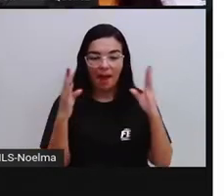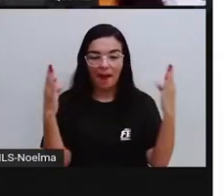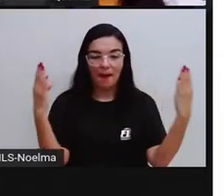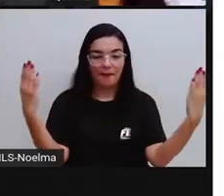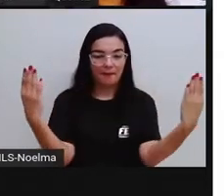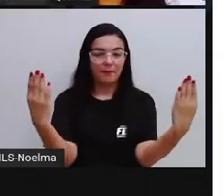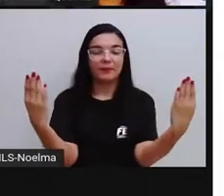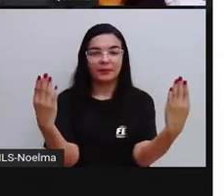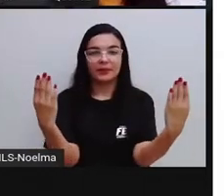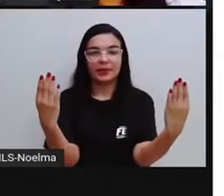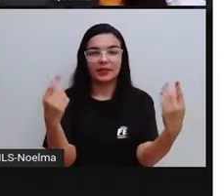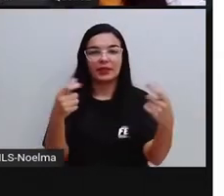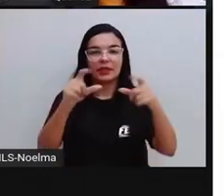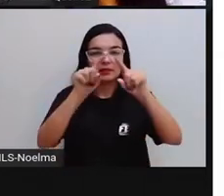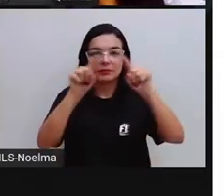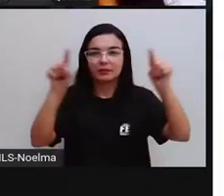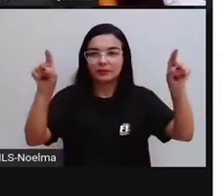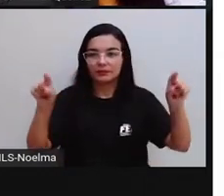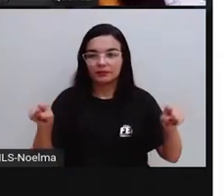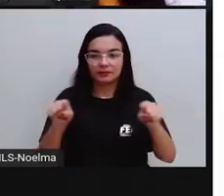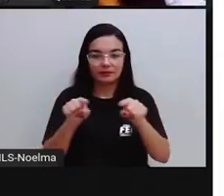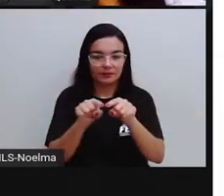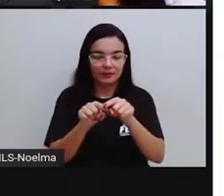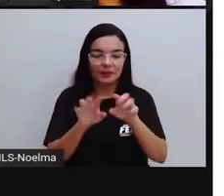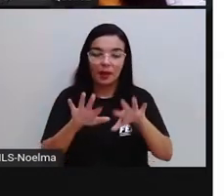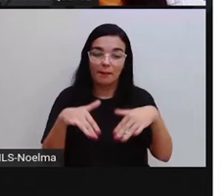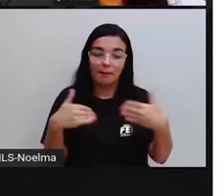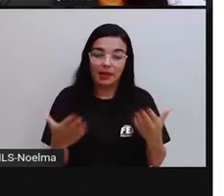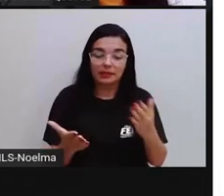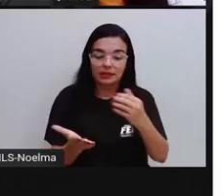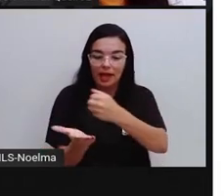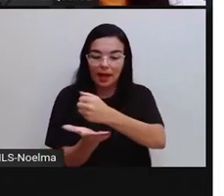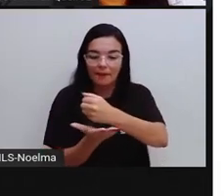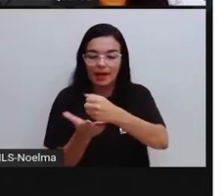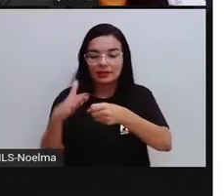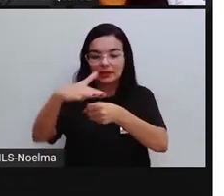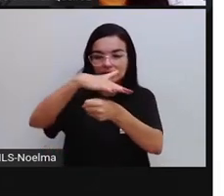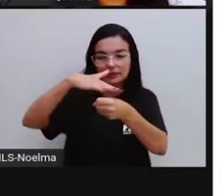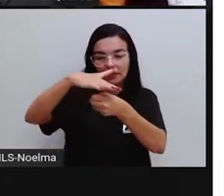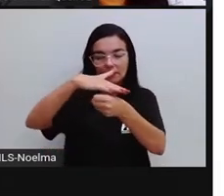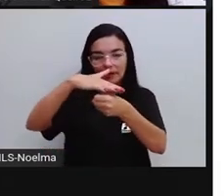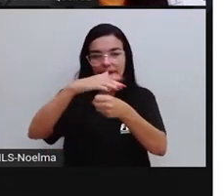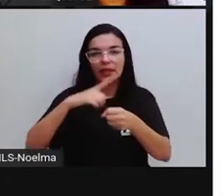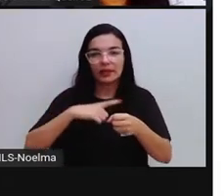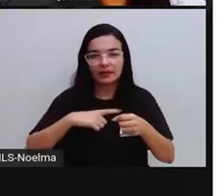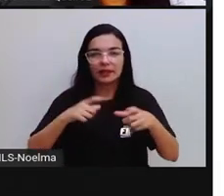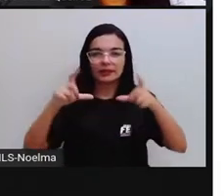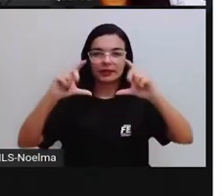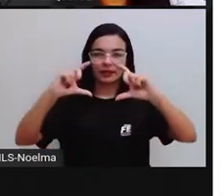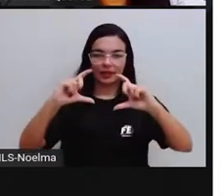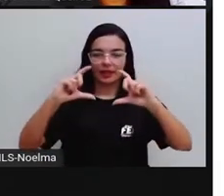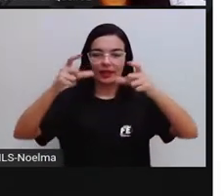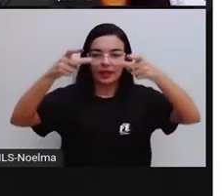Mas a base dela é um círculo, tem duas bases aí, neste caso, esse cilindro,